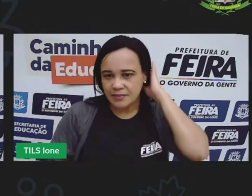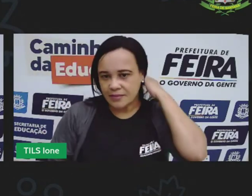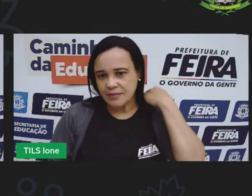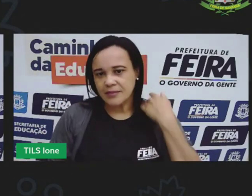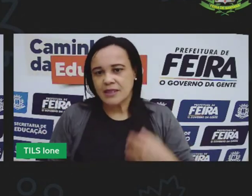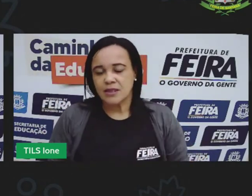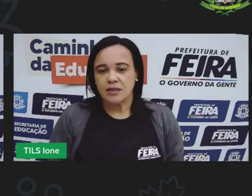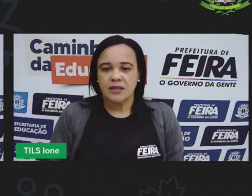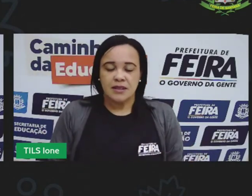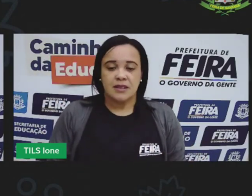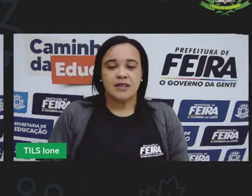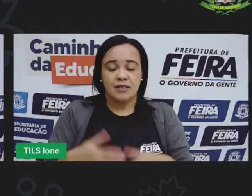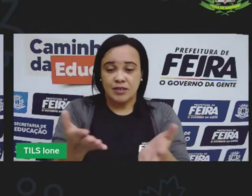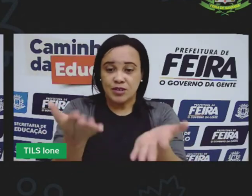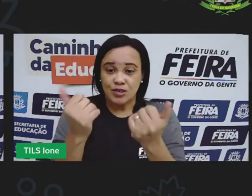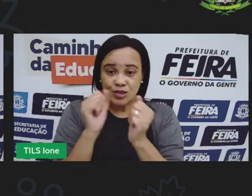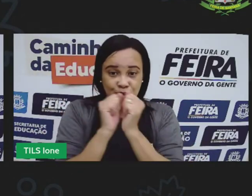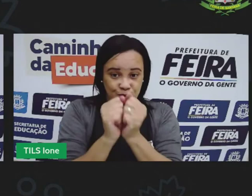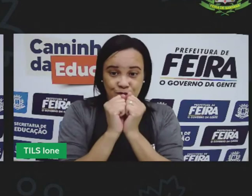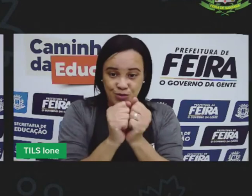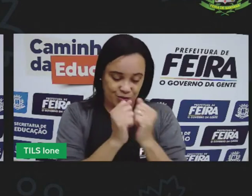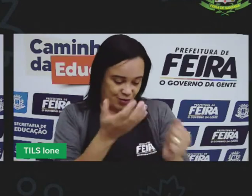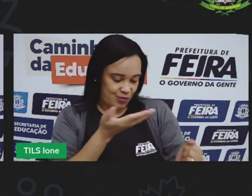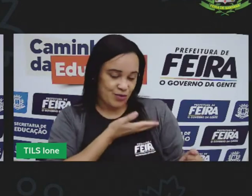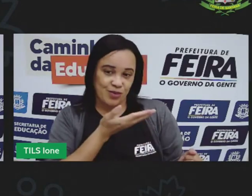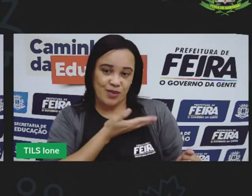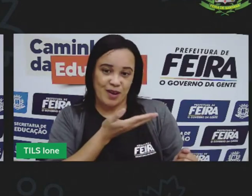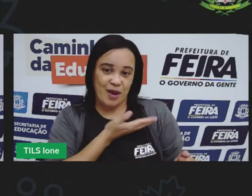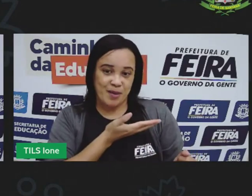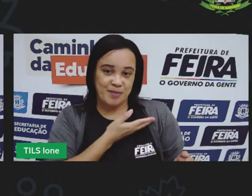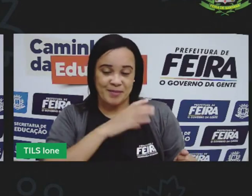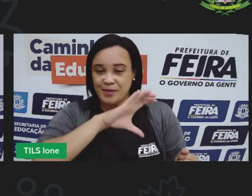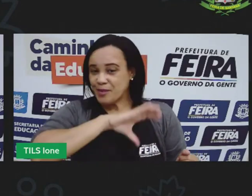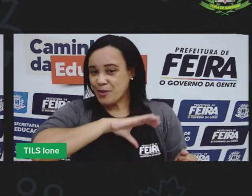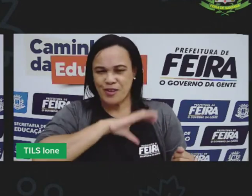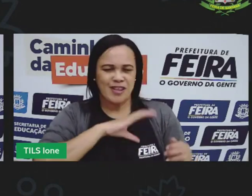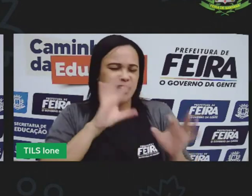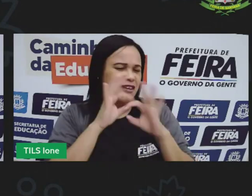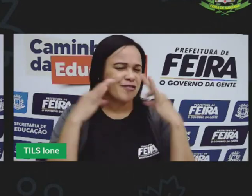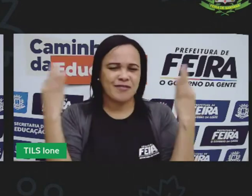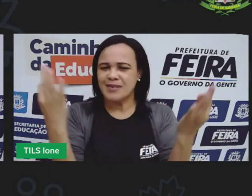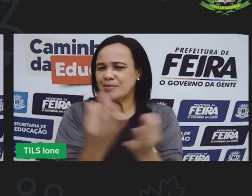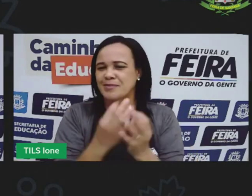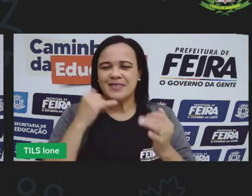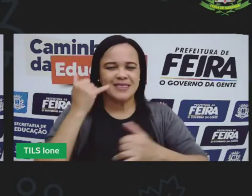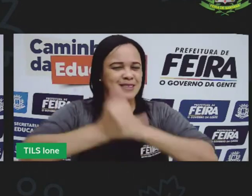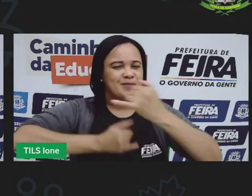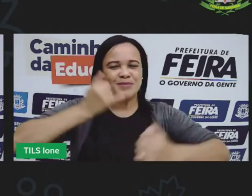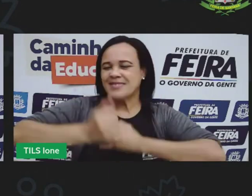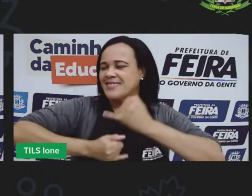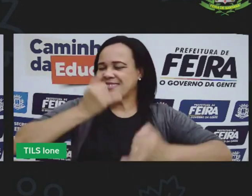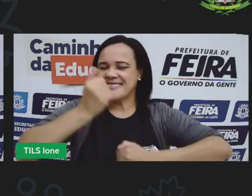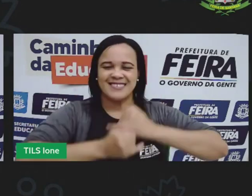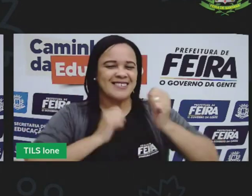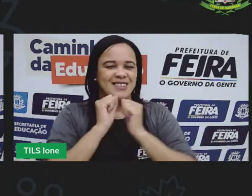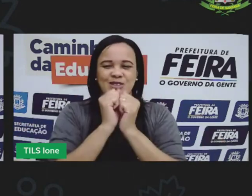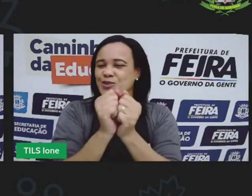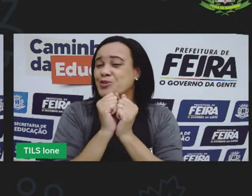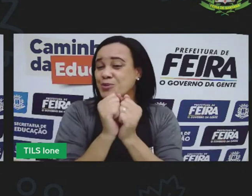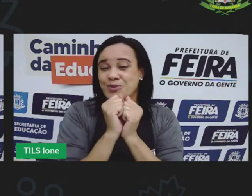chama seus colegas chama seus familiares pra brincar e se divertir aqui com esse junto